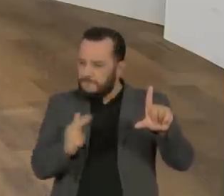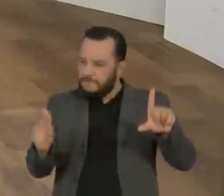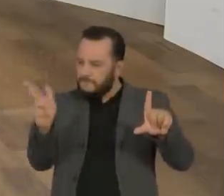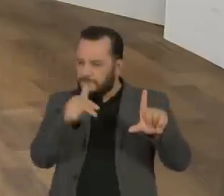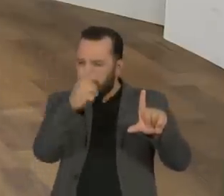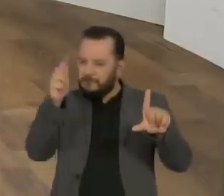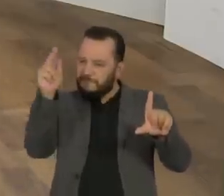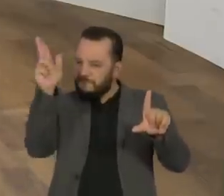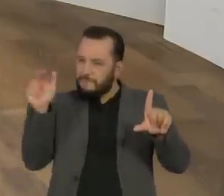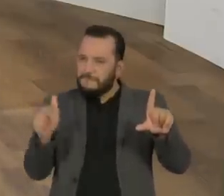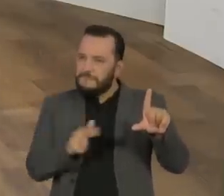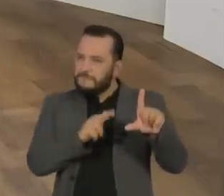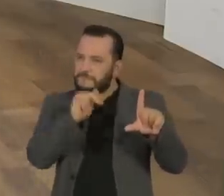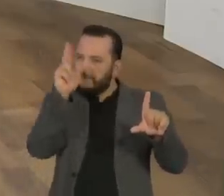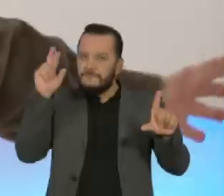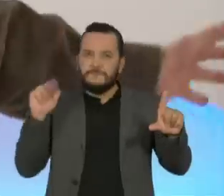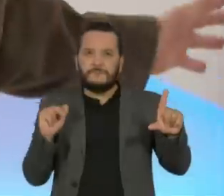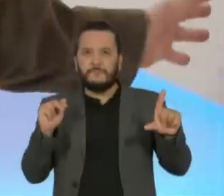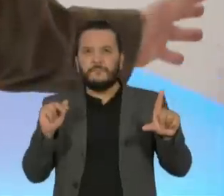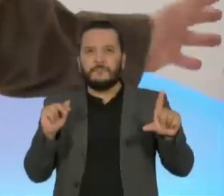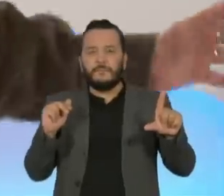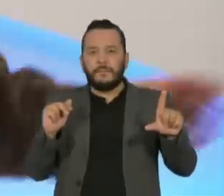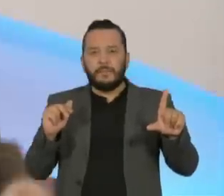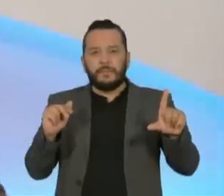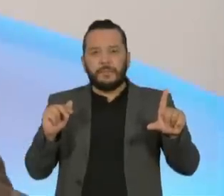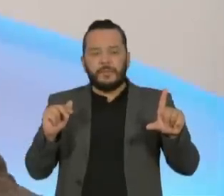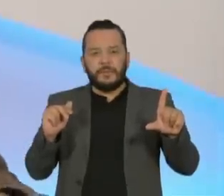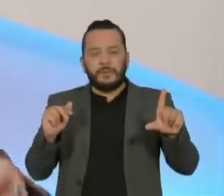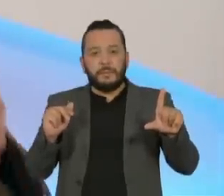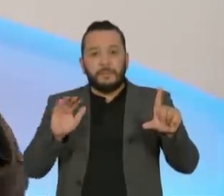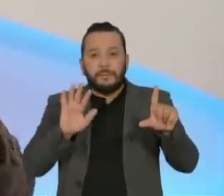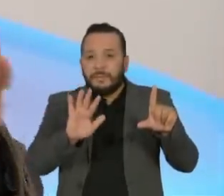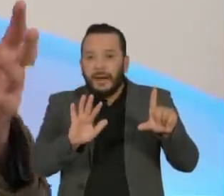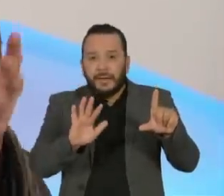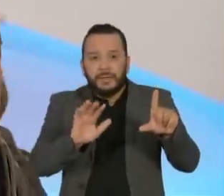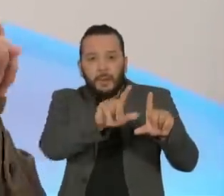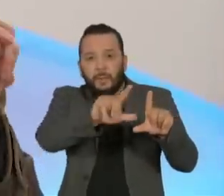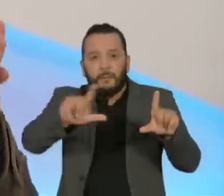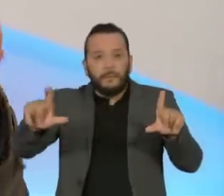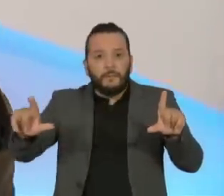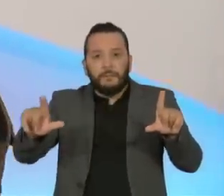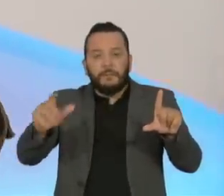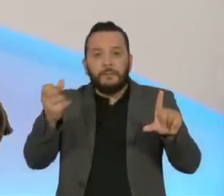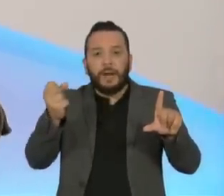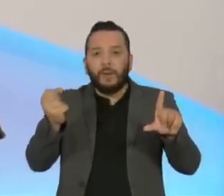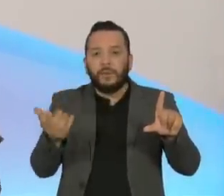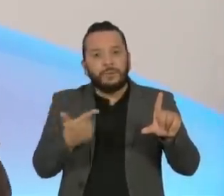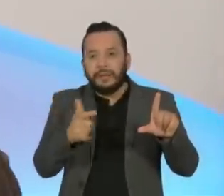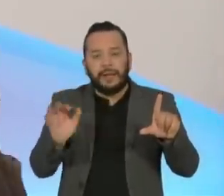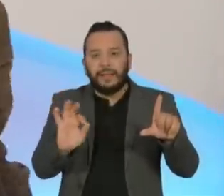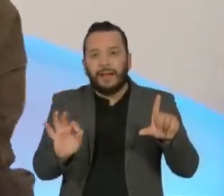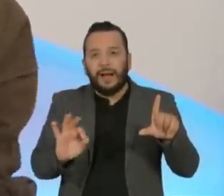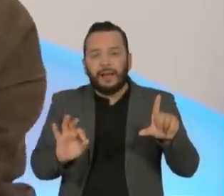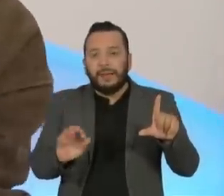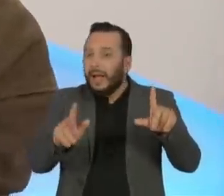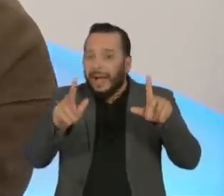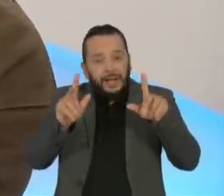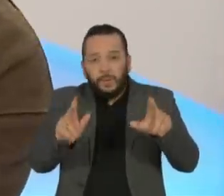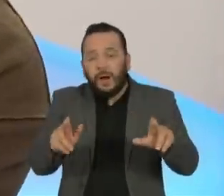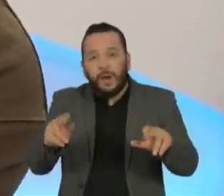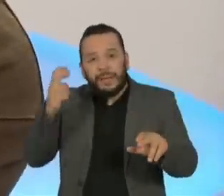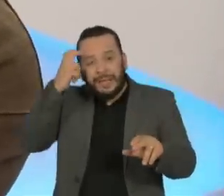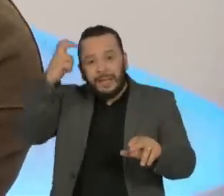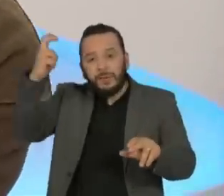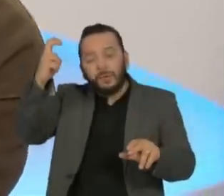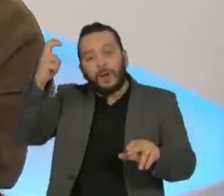molduras e circo-voluções na moldura e aquele, a tela em branco. E eu acho que é exatamente isso que eu quero dizer quando o intelectual de esquerda é o